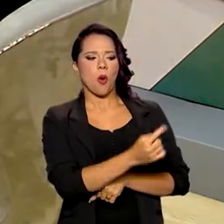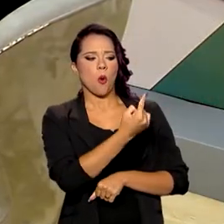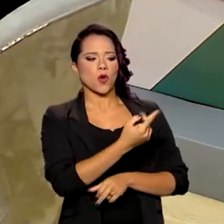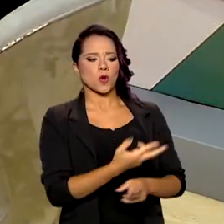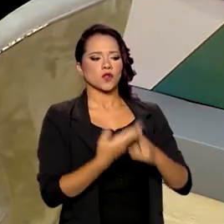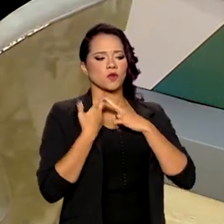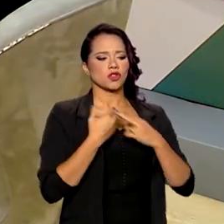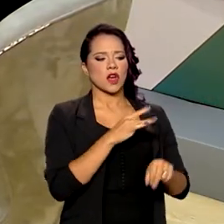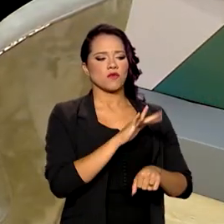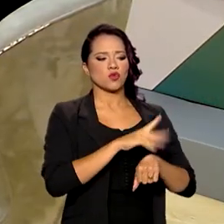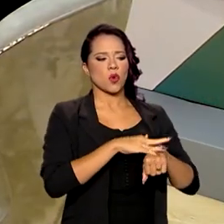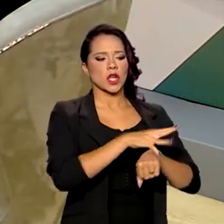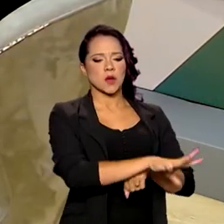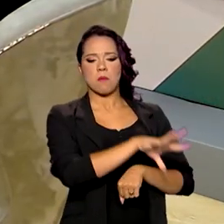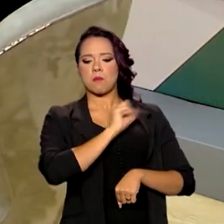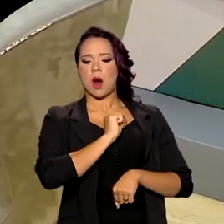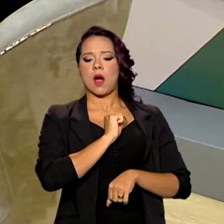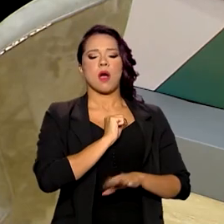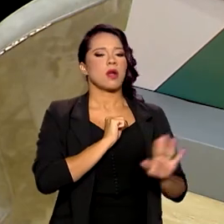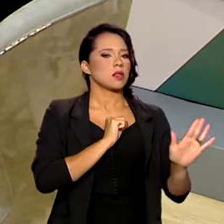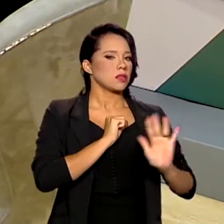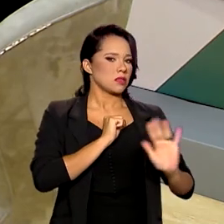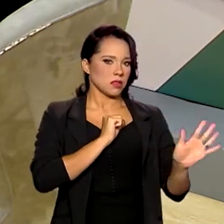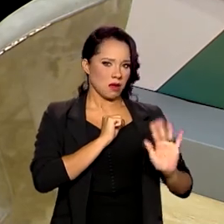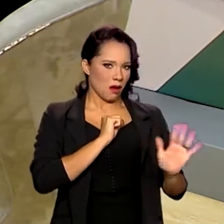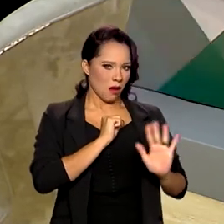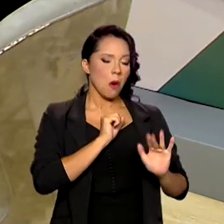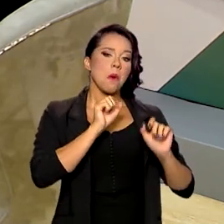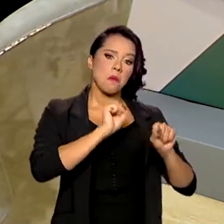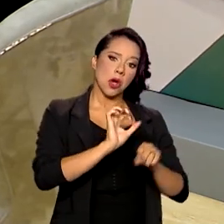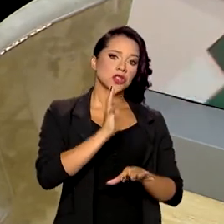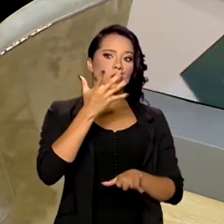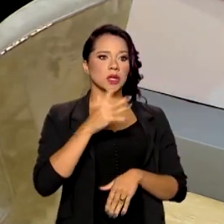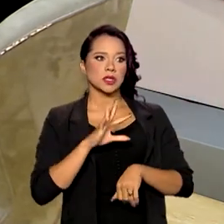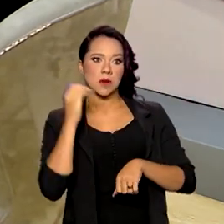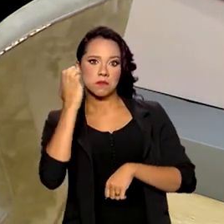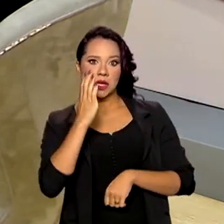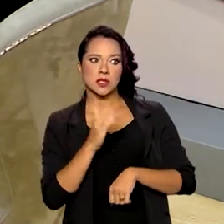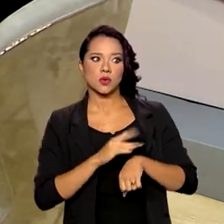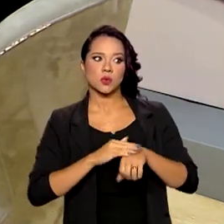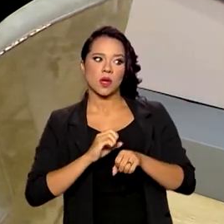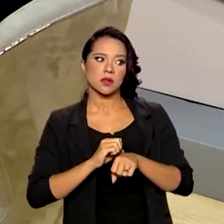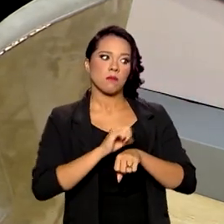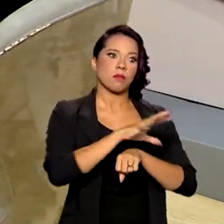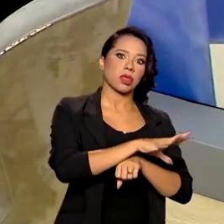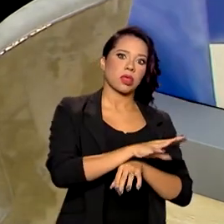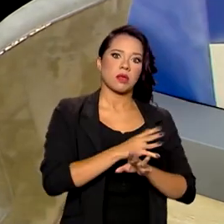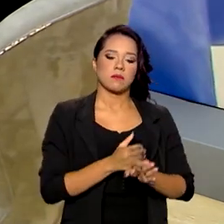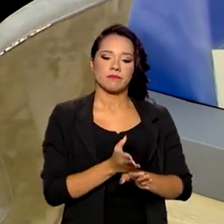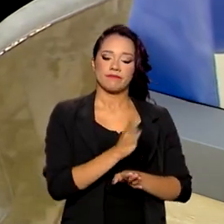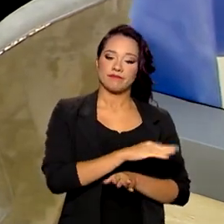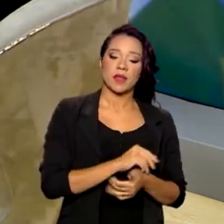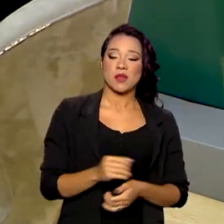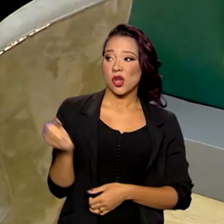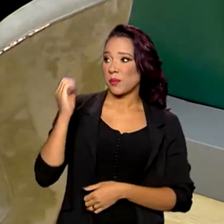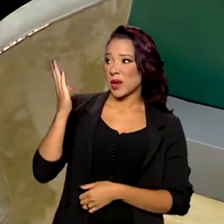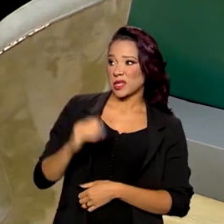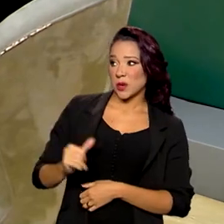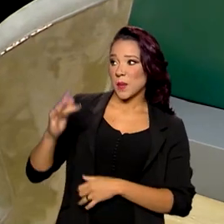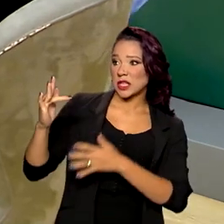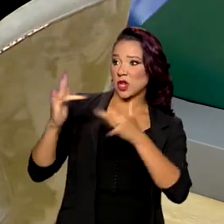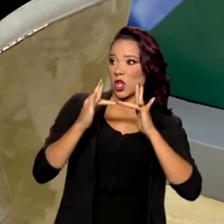responsáveis por introduzir doenças aqui no Brasil. Pode acontecer o contrário do Brasil para os nossos vizinhos. Até porque o Brasil é muito mais